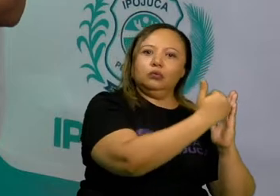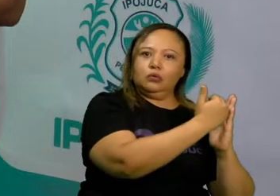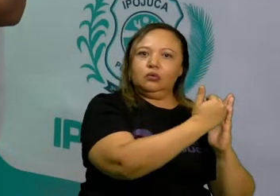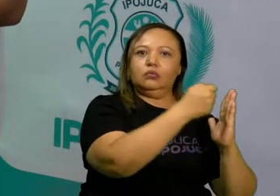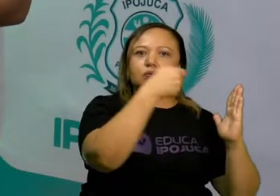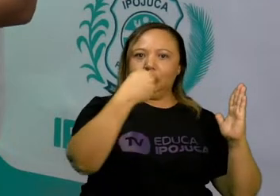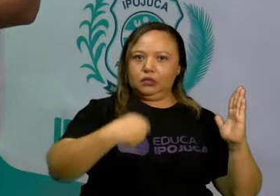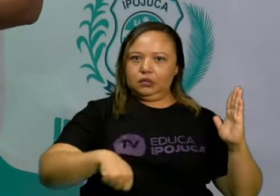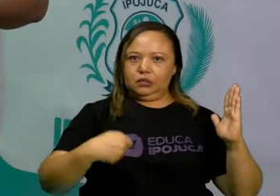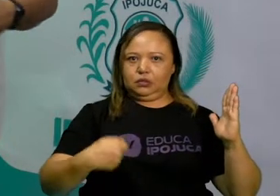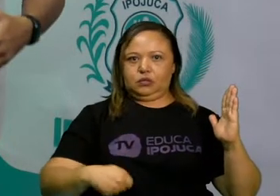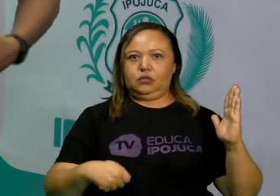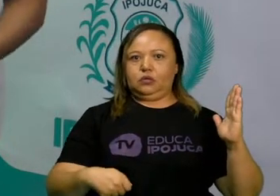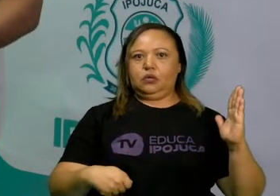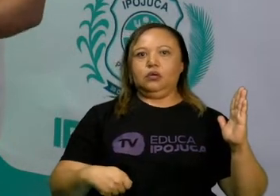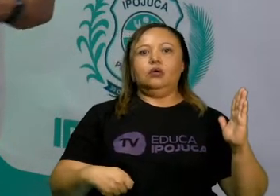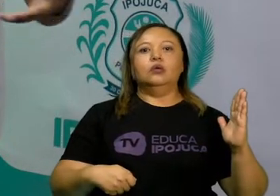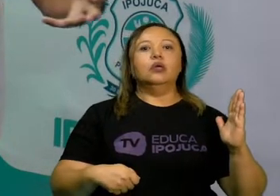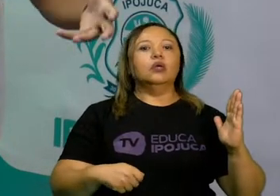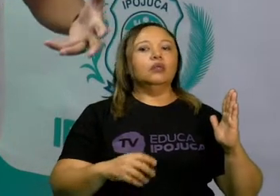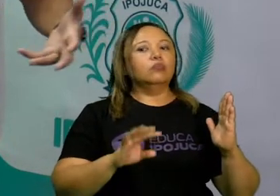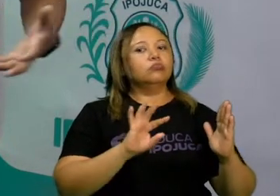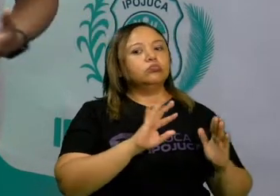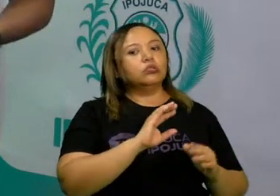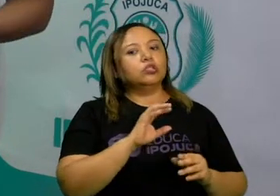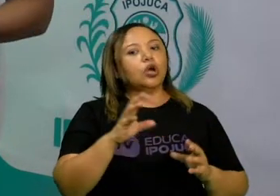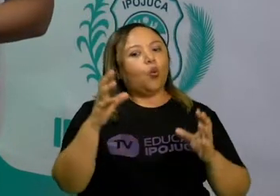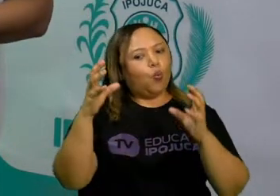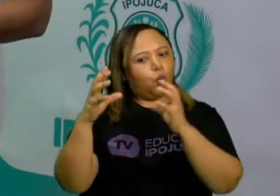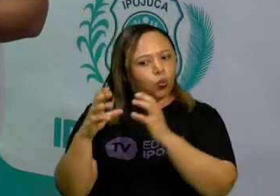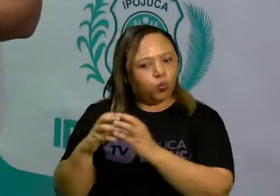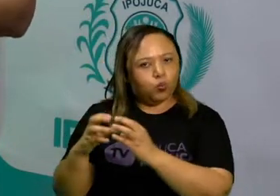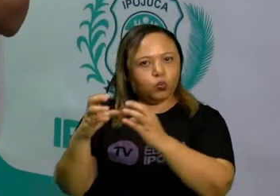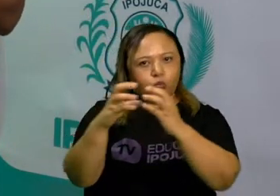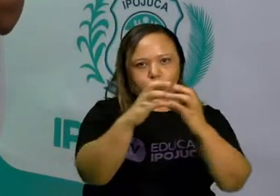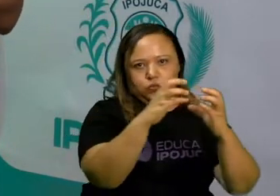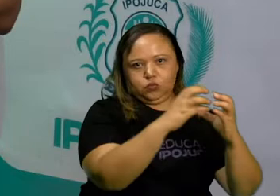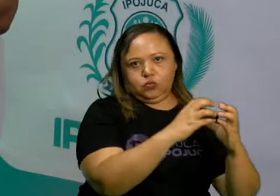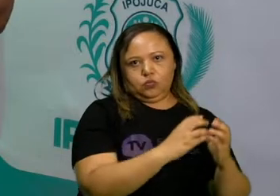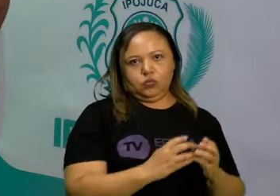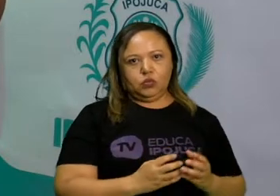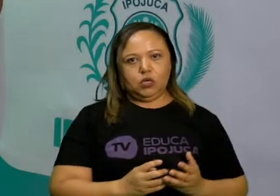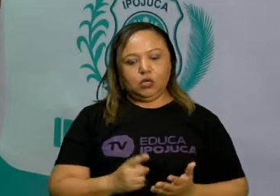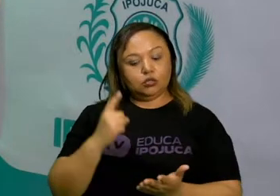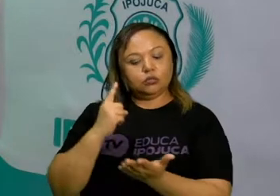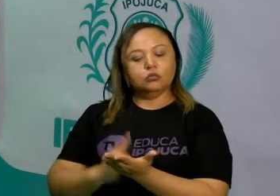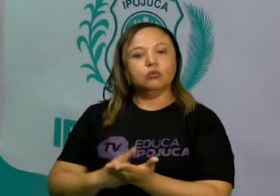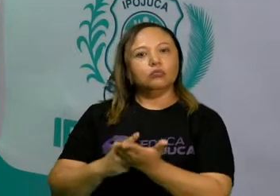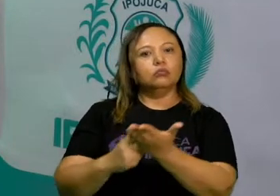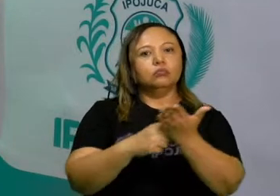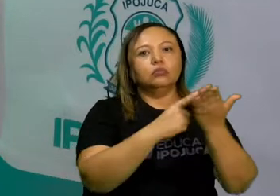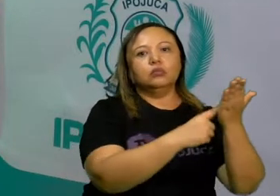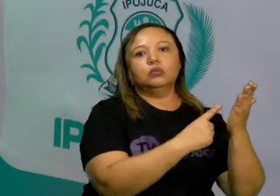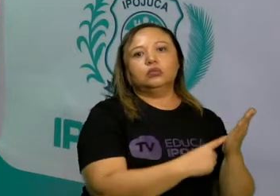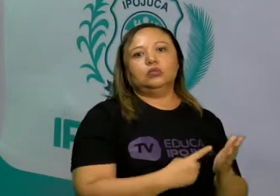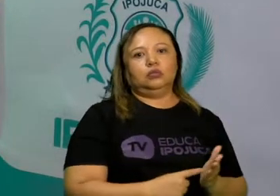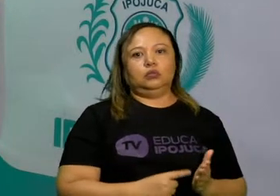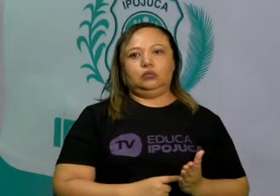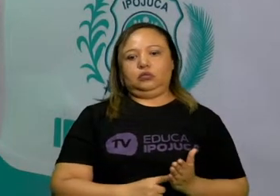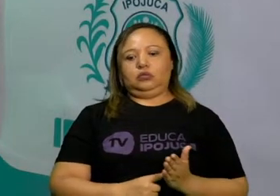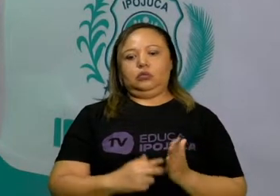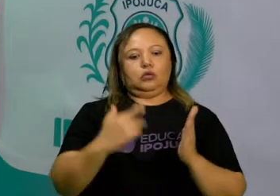vai ser acordado entre os participantes. Especificamente, ele vai